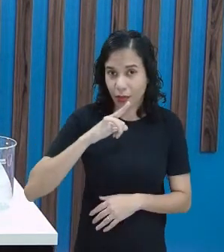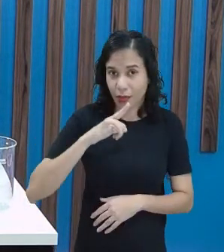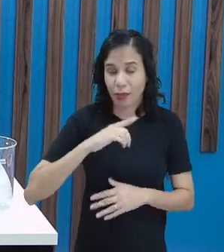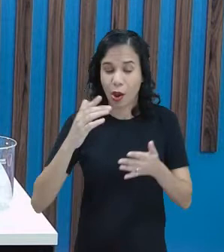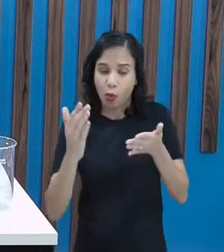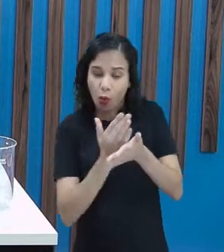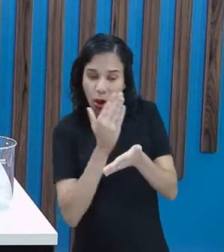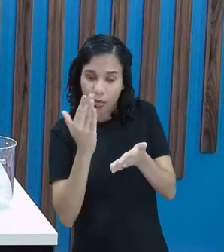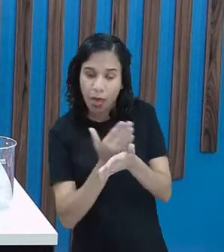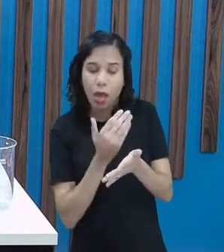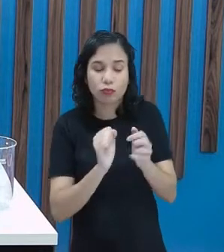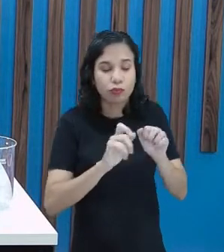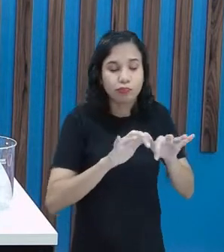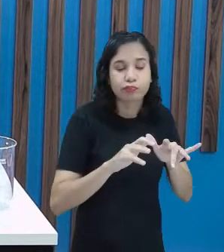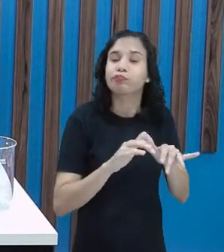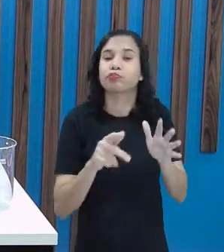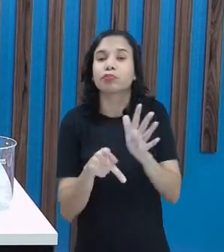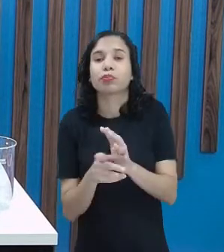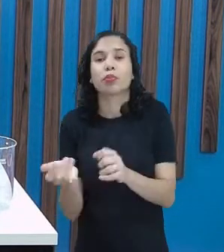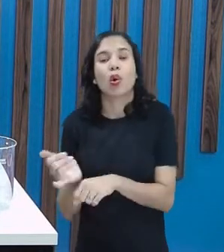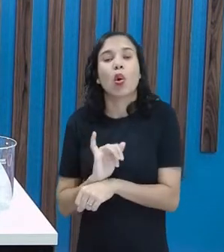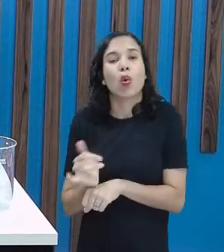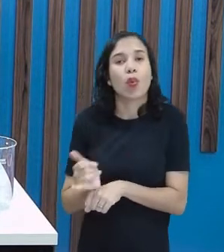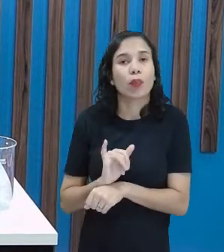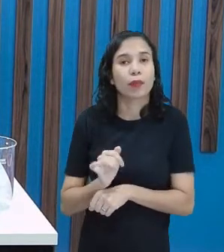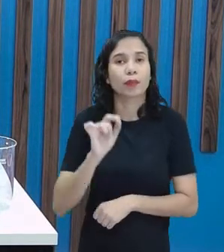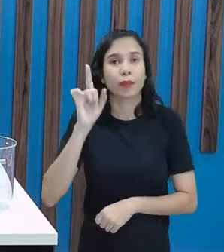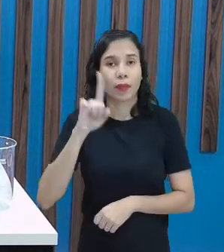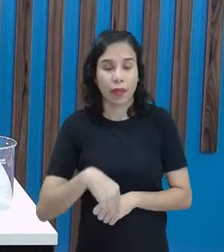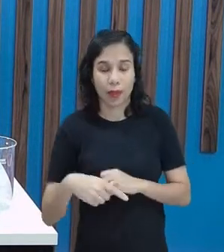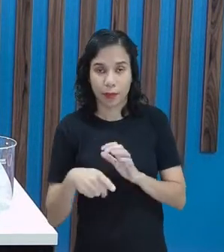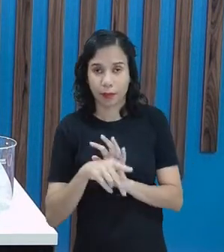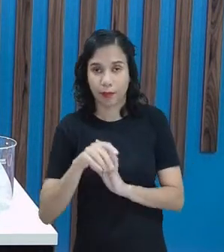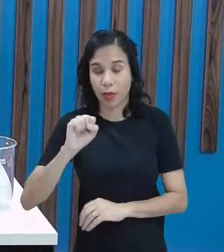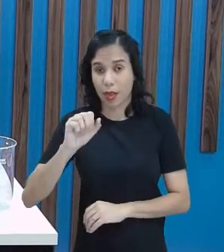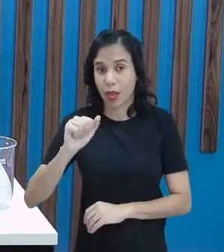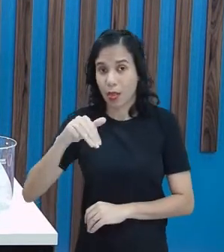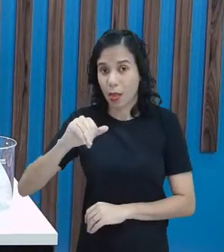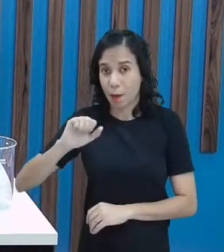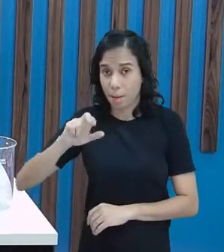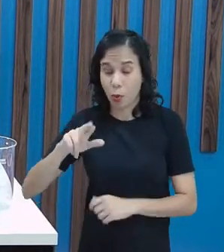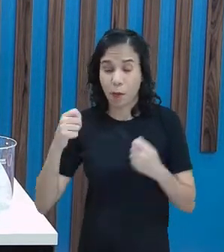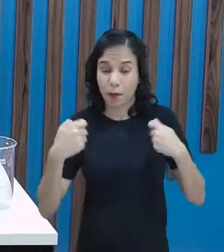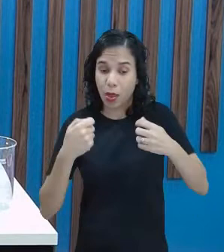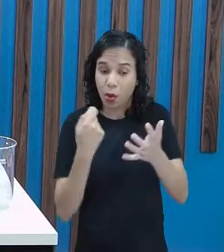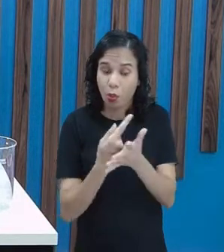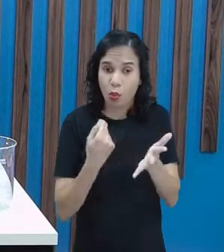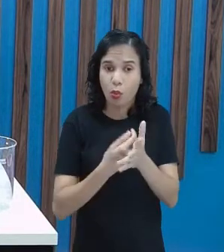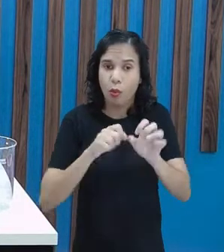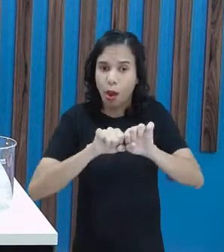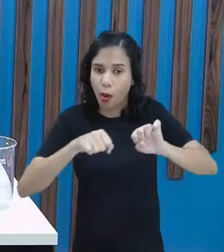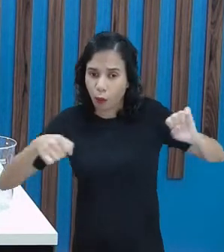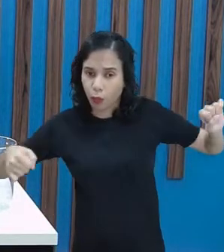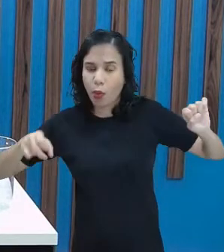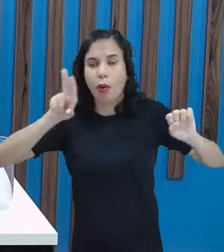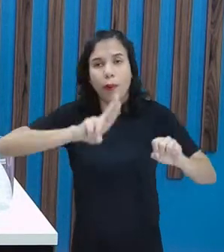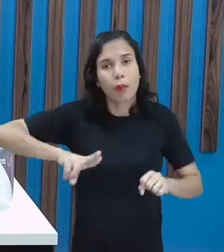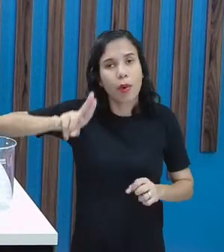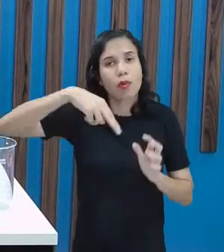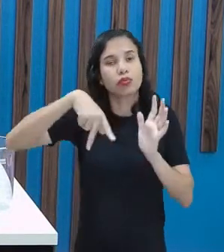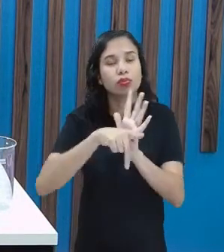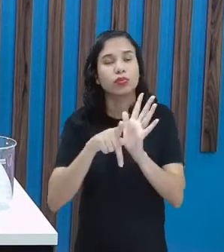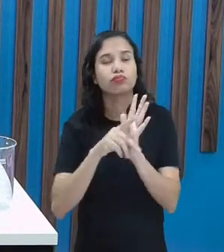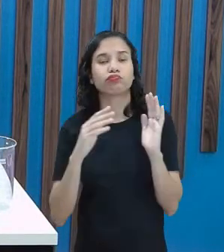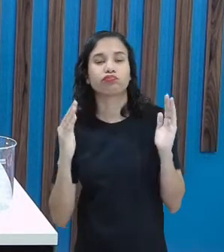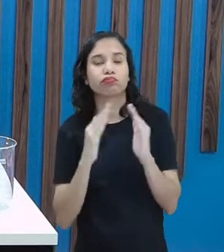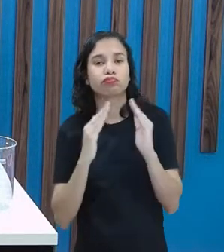no caderno, no chat, no YouTube. Samuel, ele precisa comprar corda para usar no cercado que está